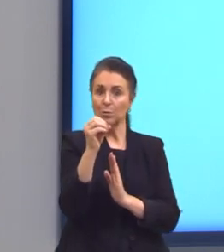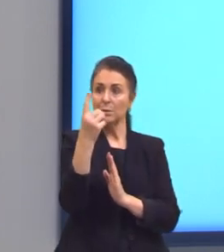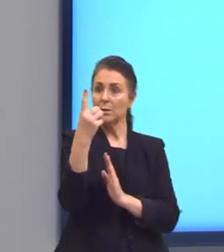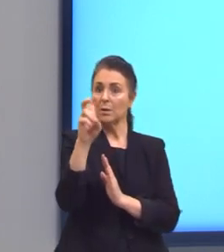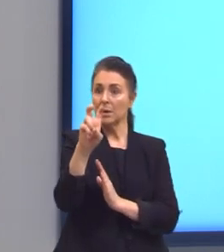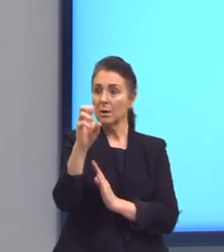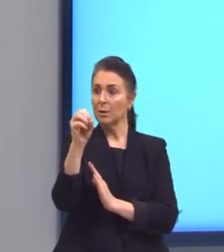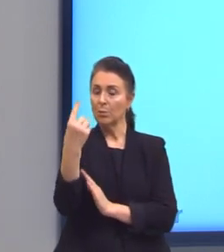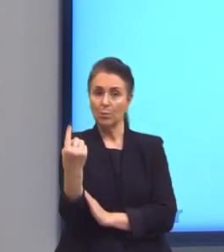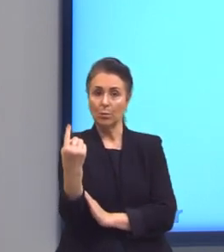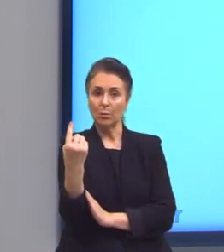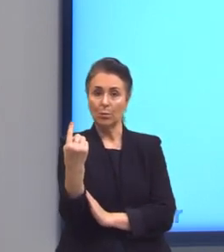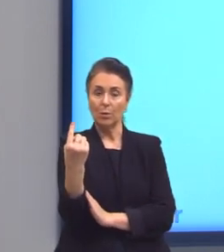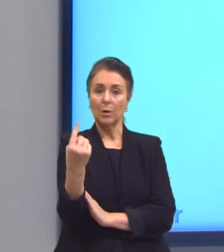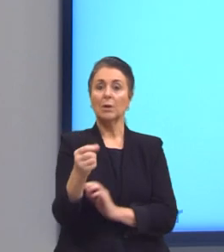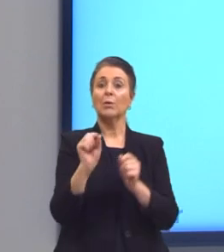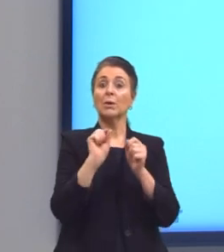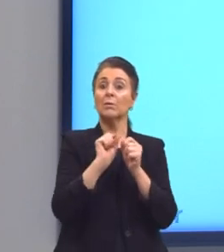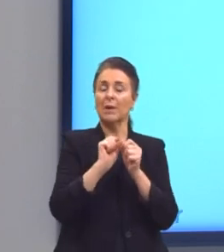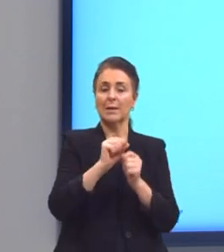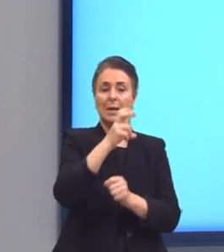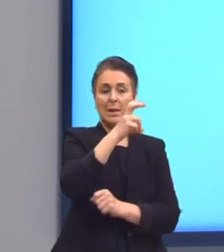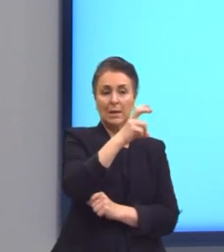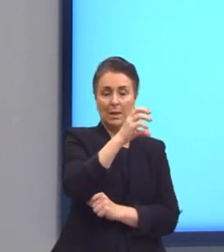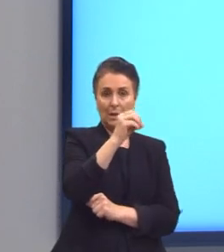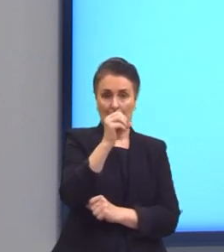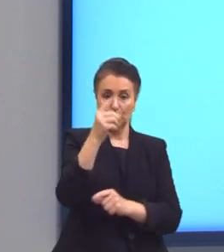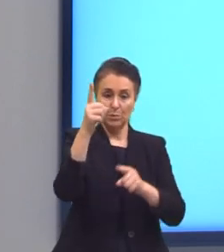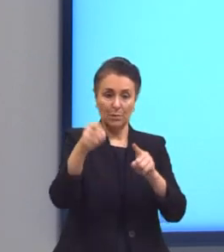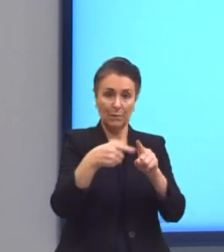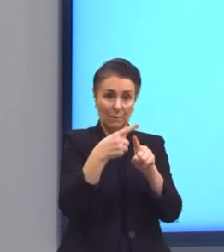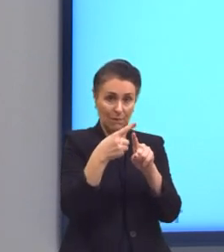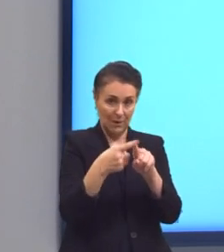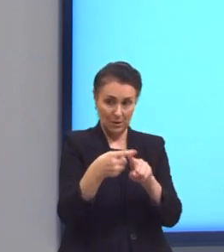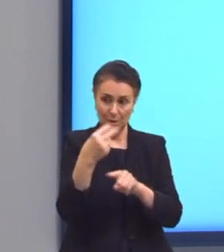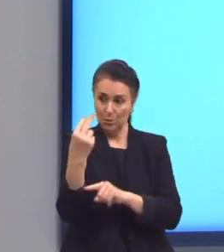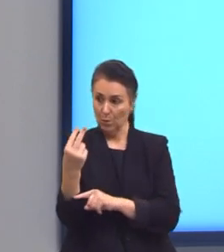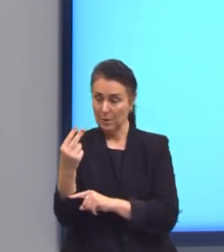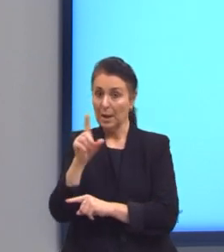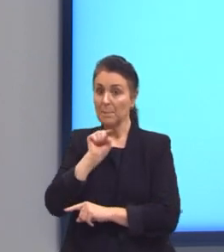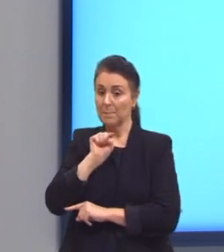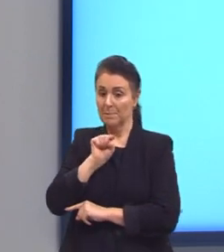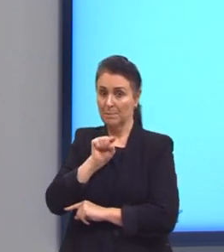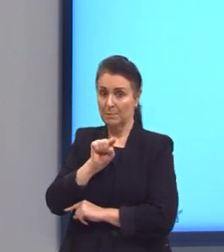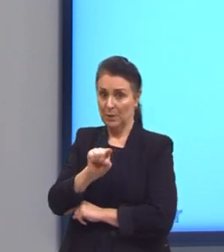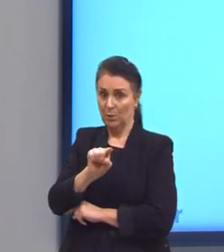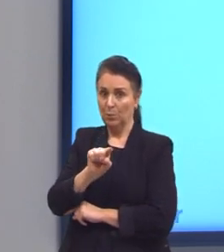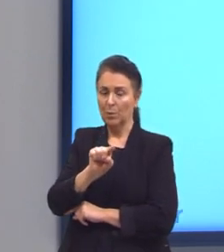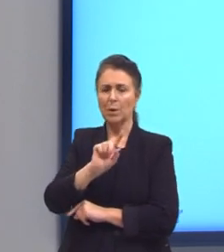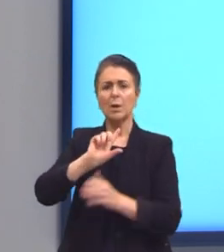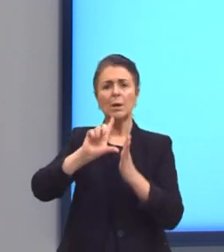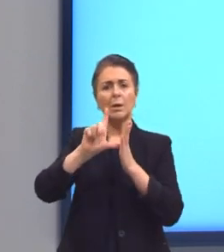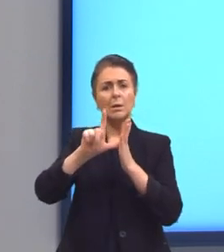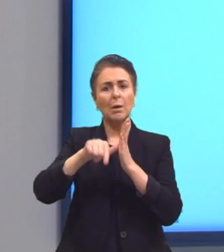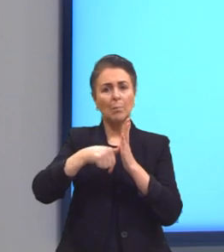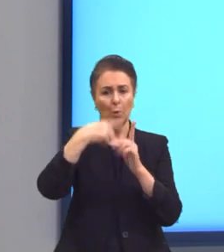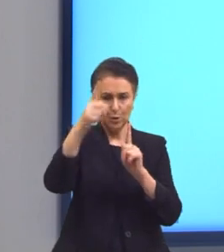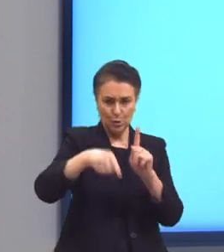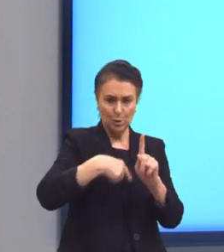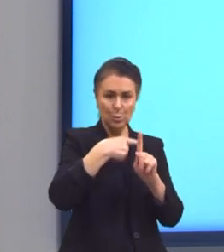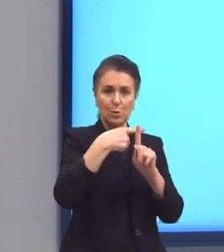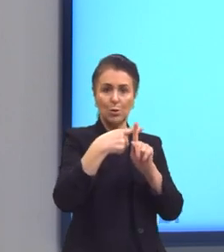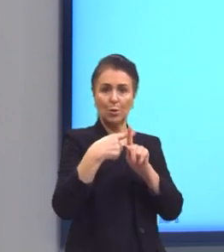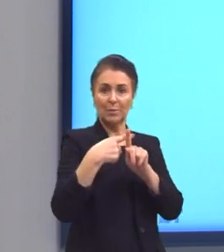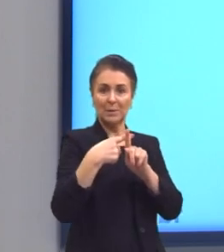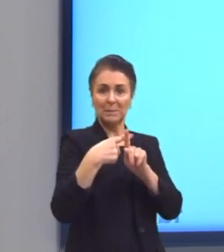o que nós podemos fazer? Pegar esse 500, multiplicar por 2, dá 1.000. E depois eu adiciono essa 1 unidade lá no final.